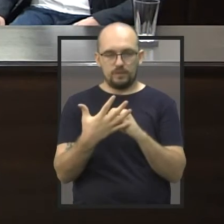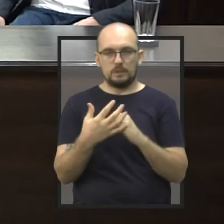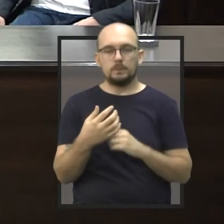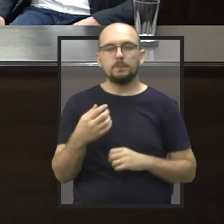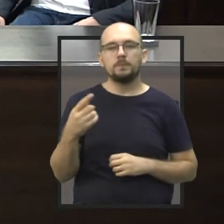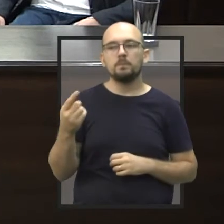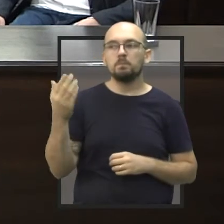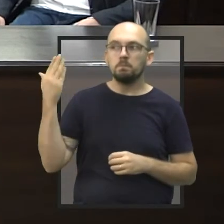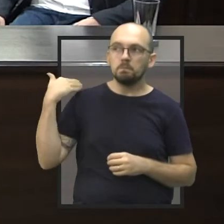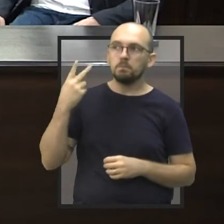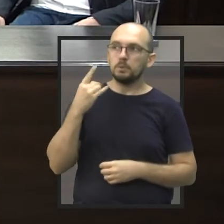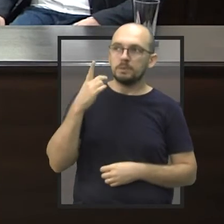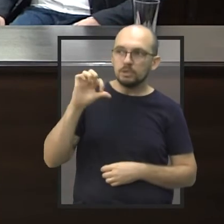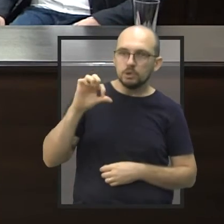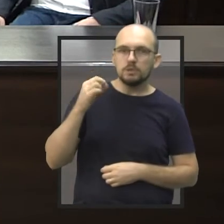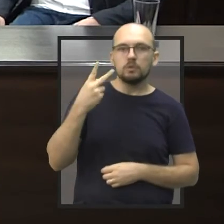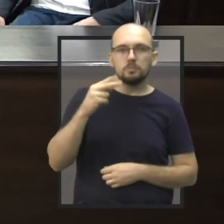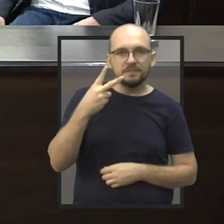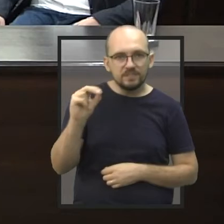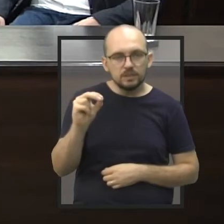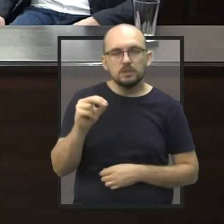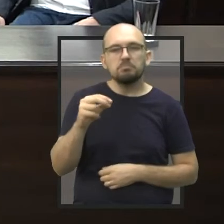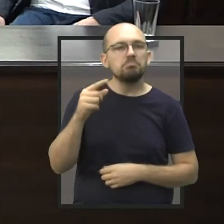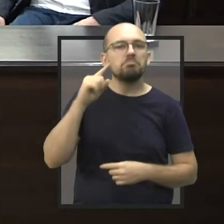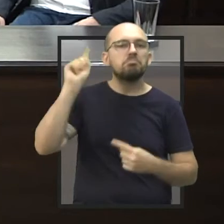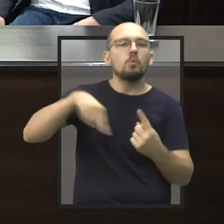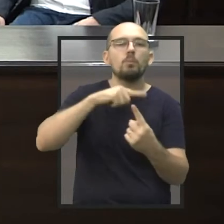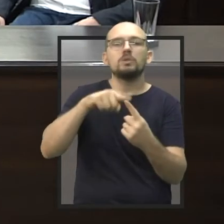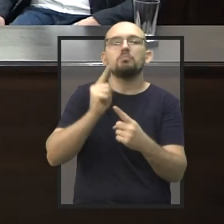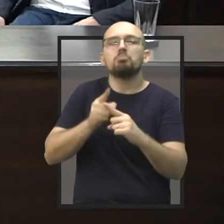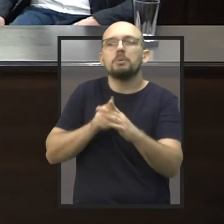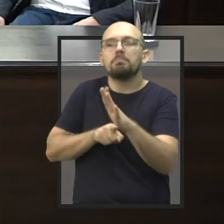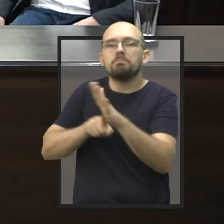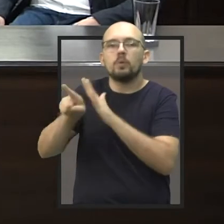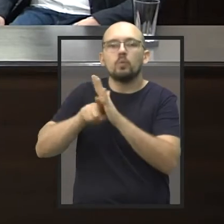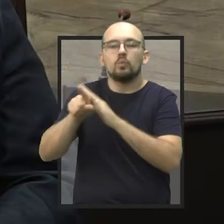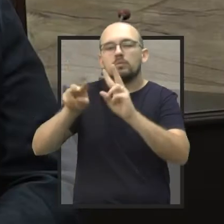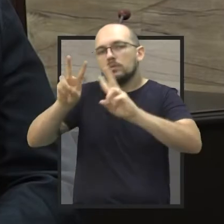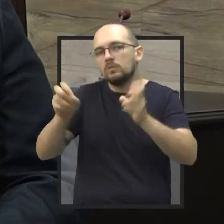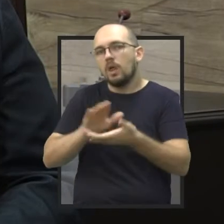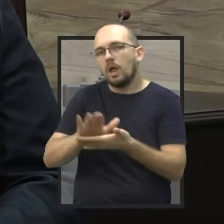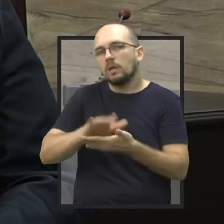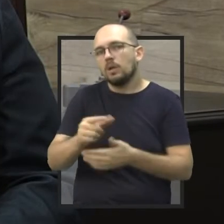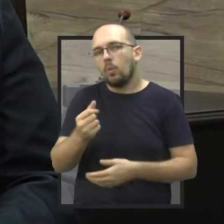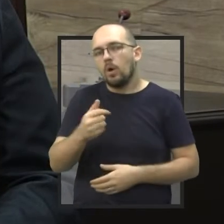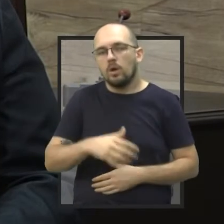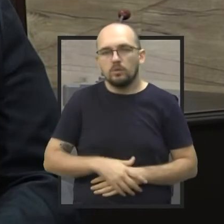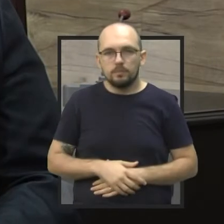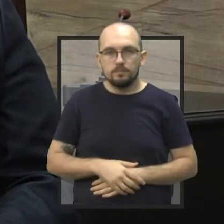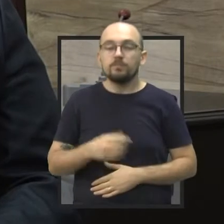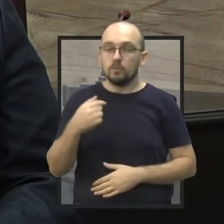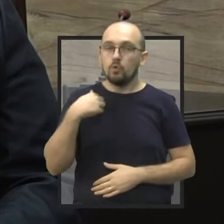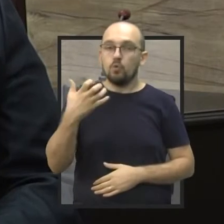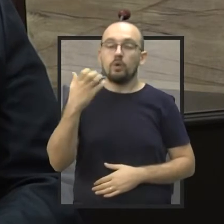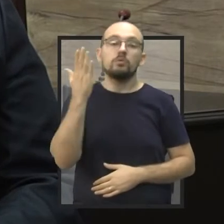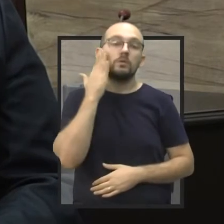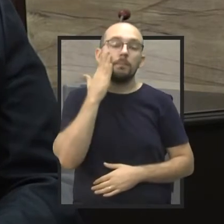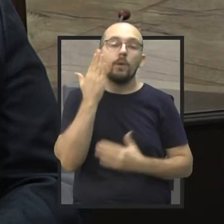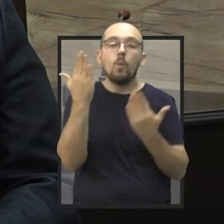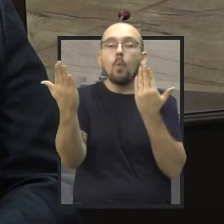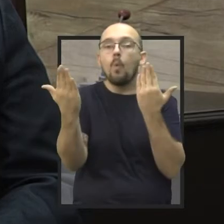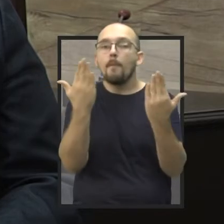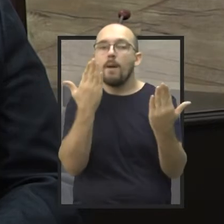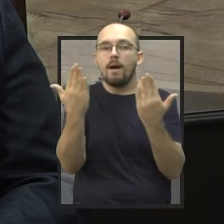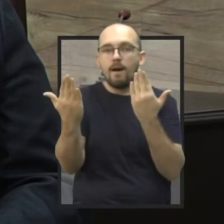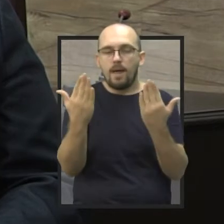objetivo do senhor com esse levantamento? O principal desse levantamento é comparar uma resposta